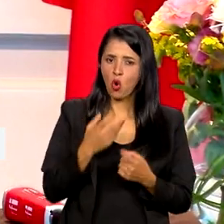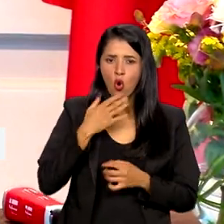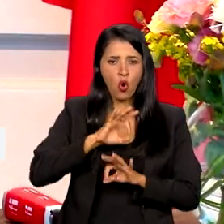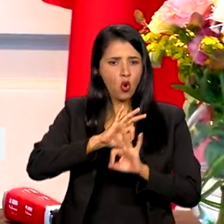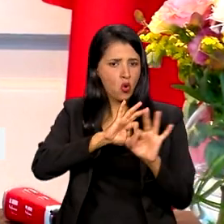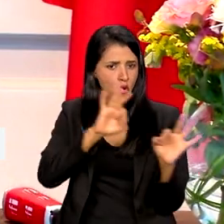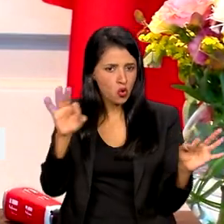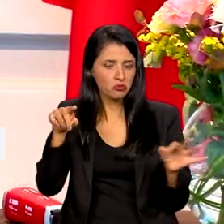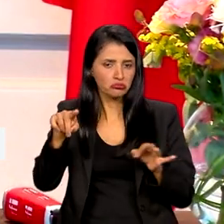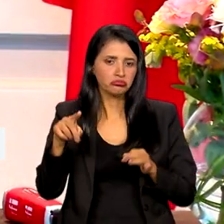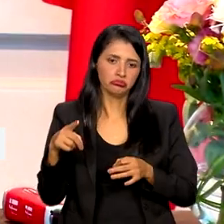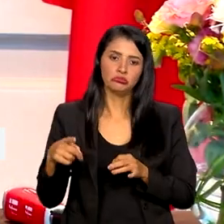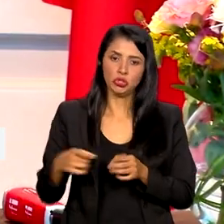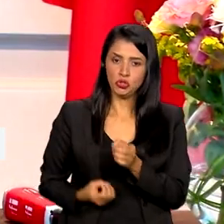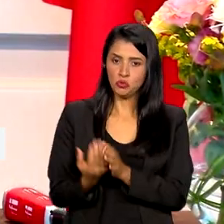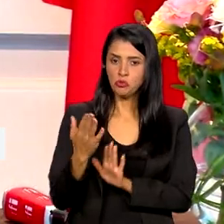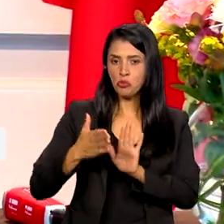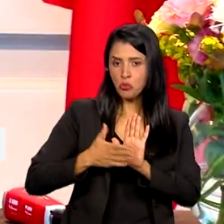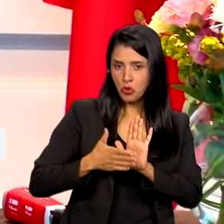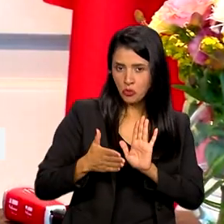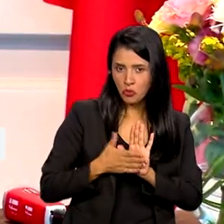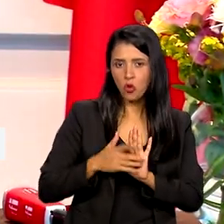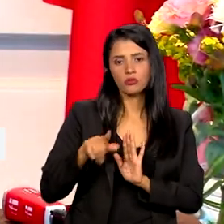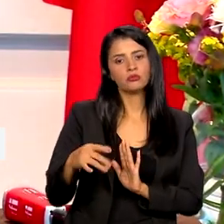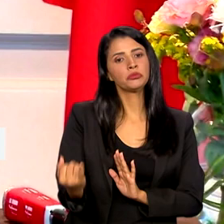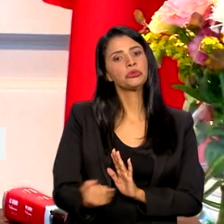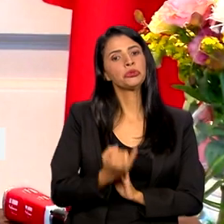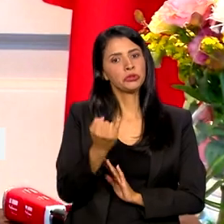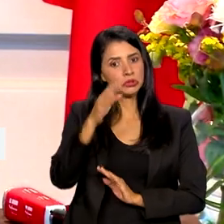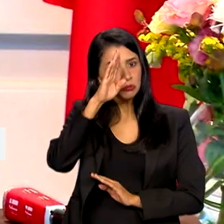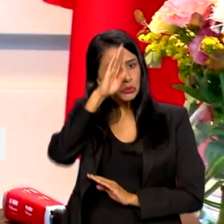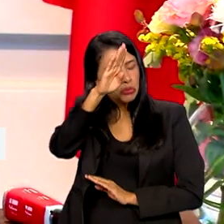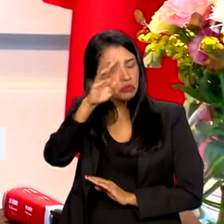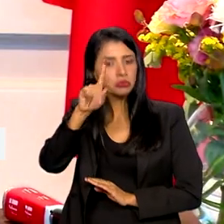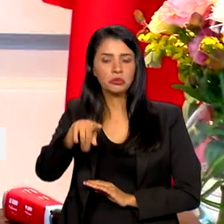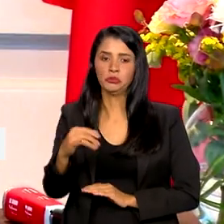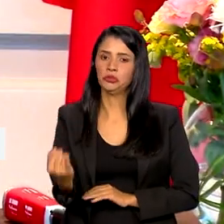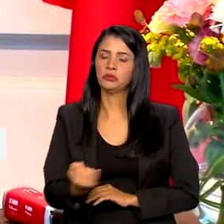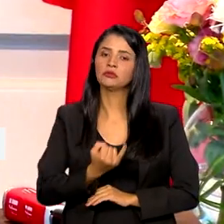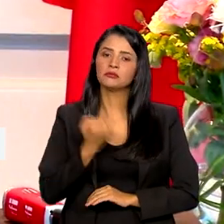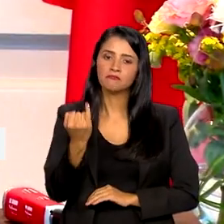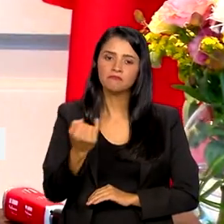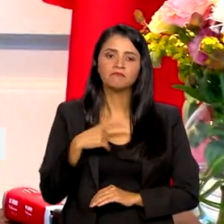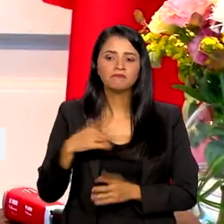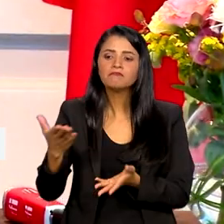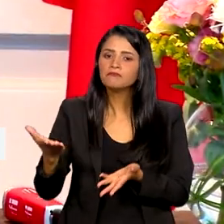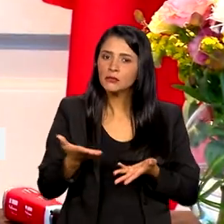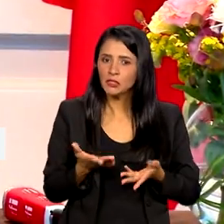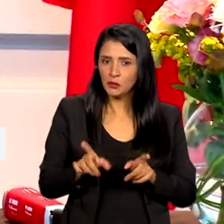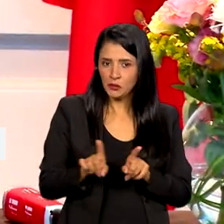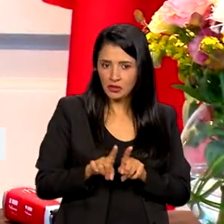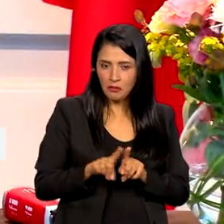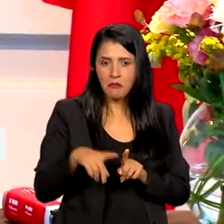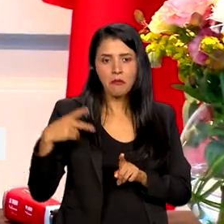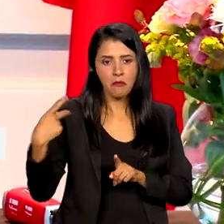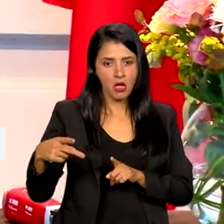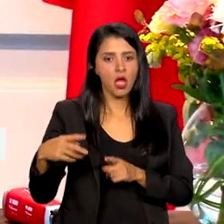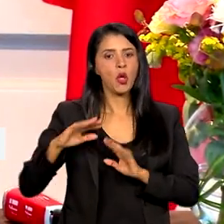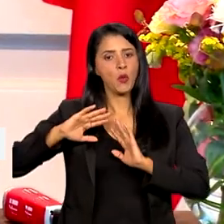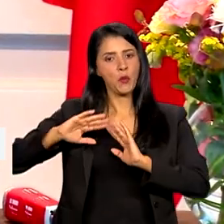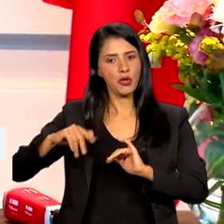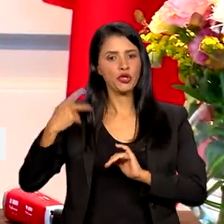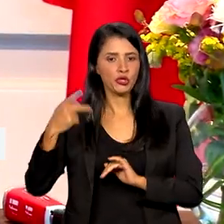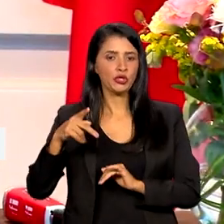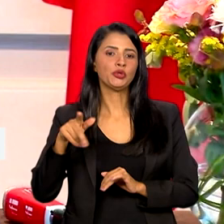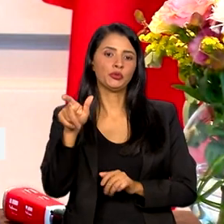nós fizemos algumas propostas essenciais e primordiais. acolhemos também as demandas dos